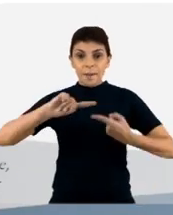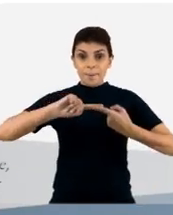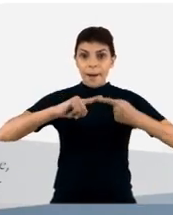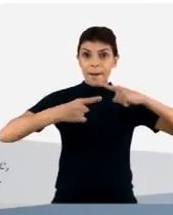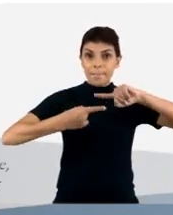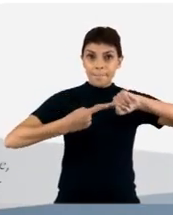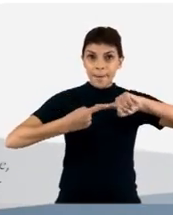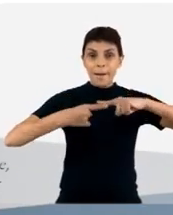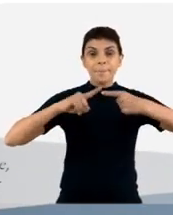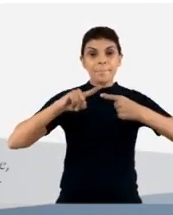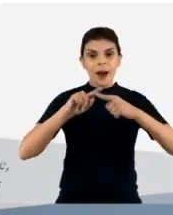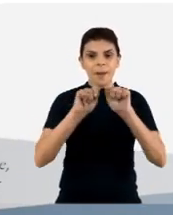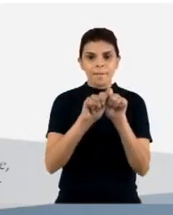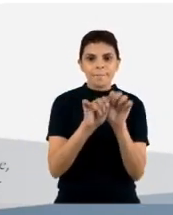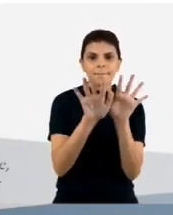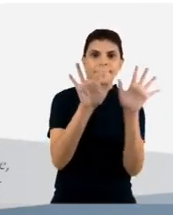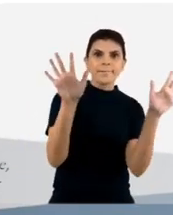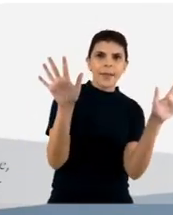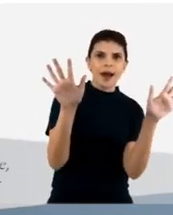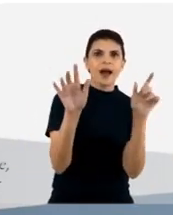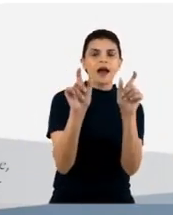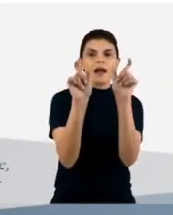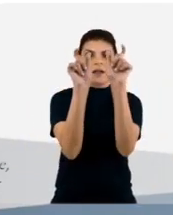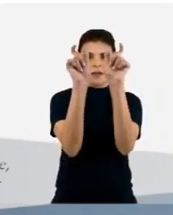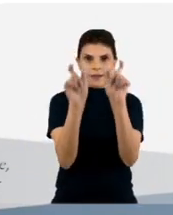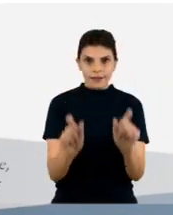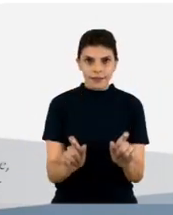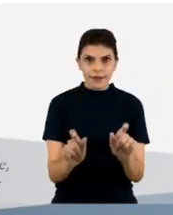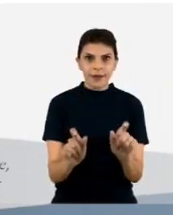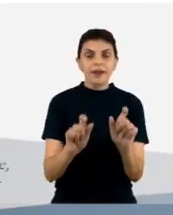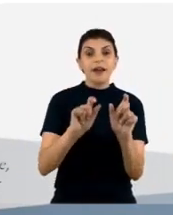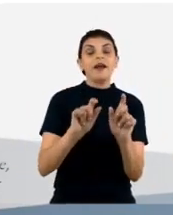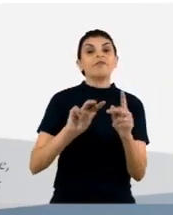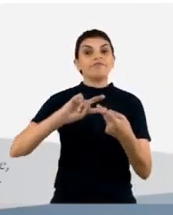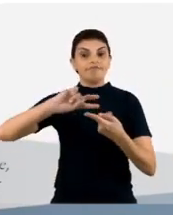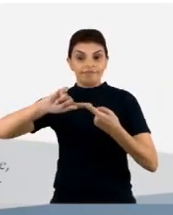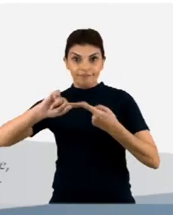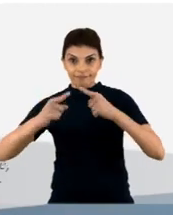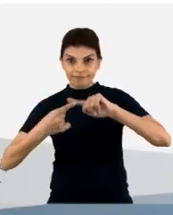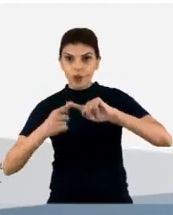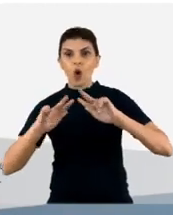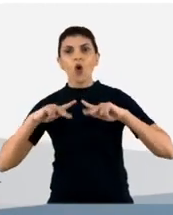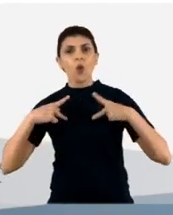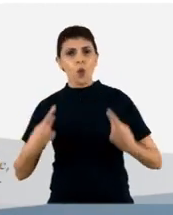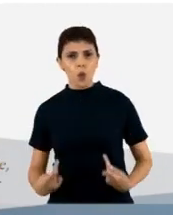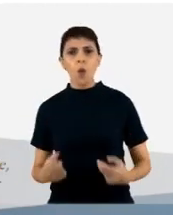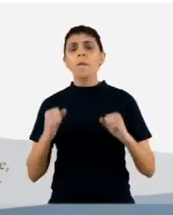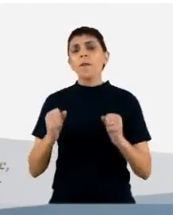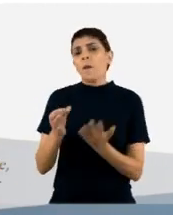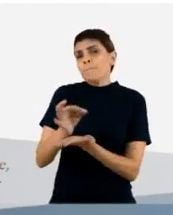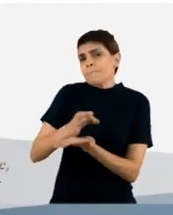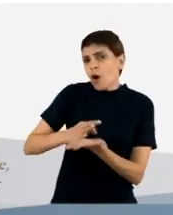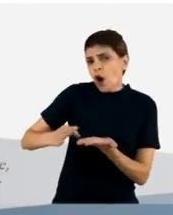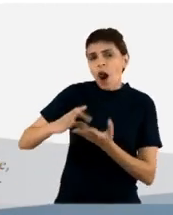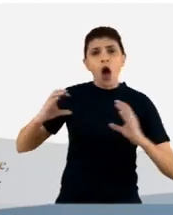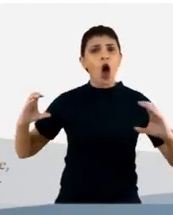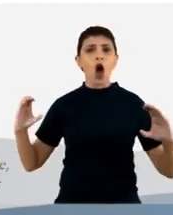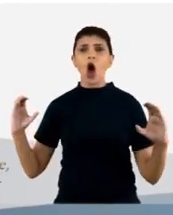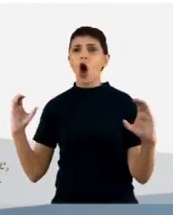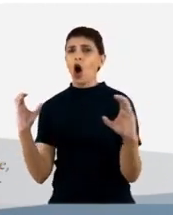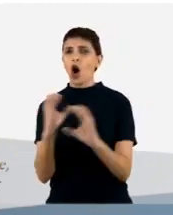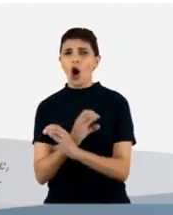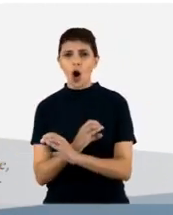acoplando aí então né as funções da FC humana nós podemos montar uma molécula